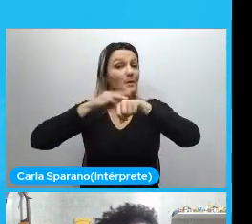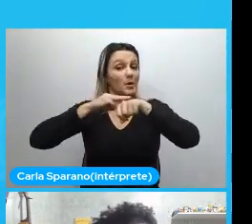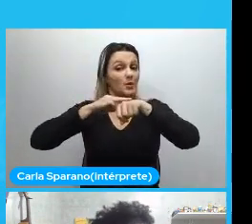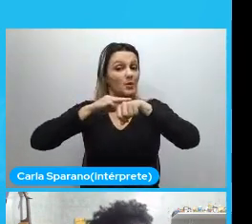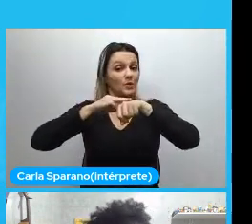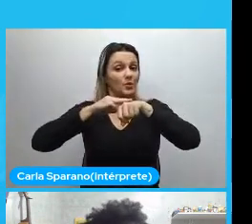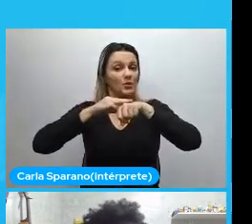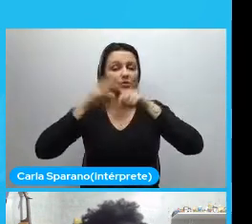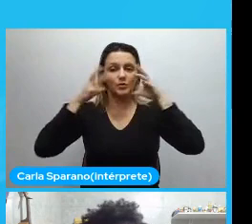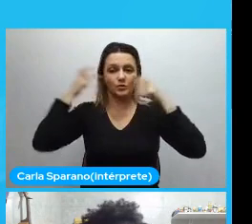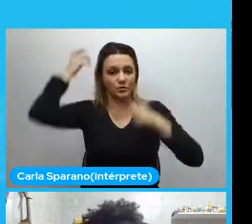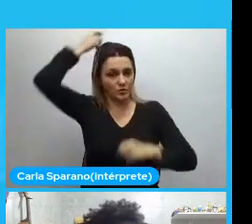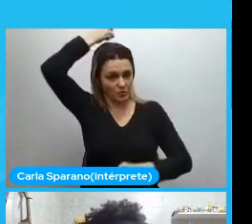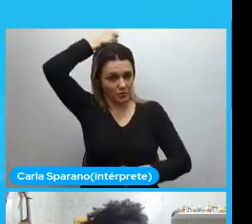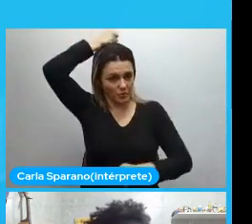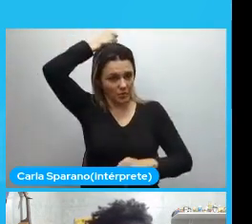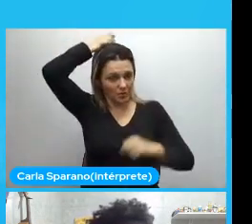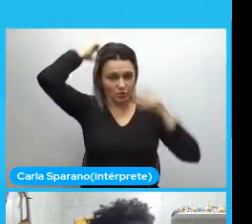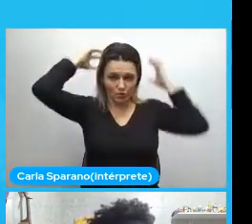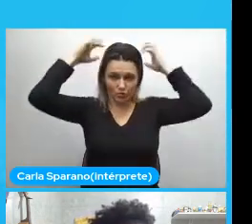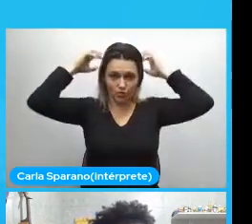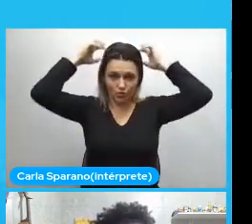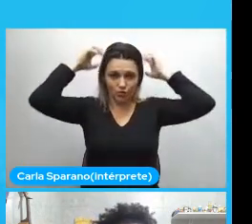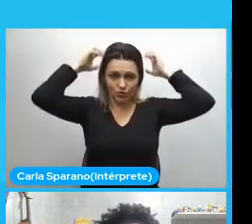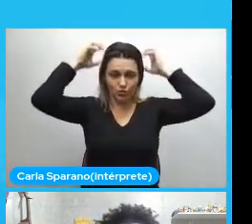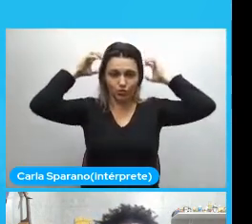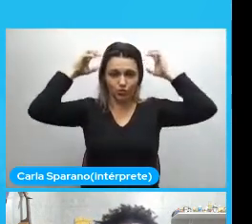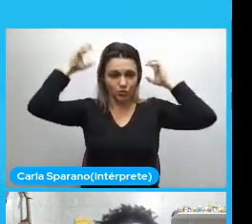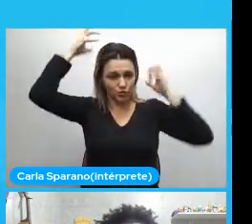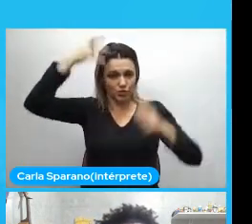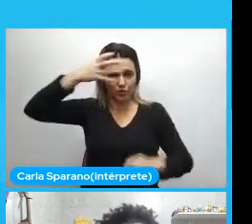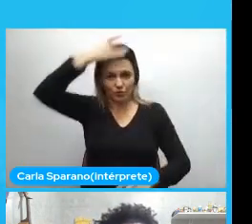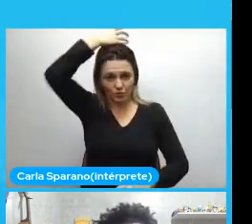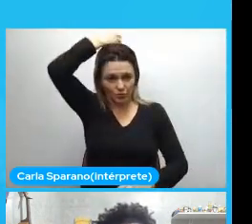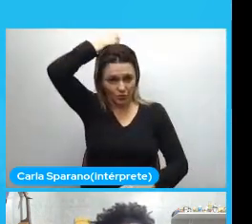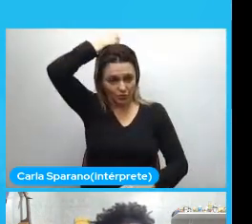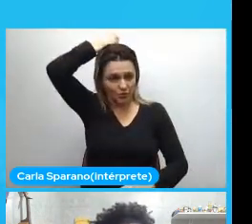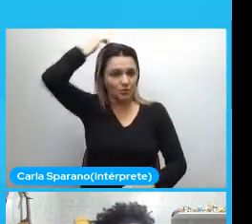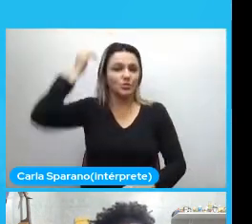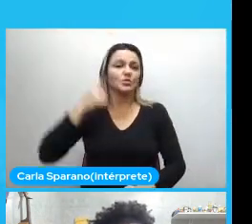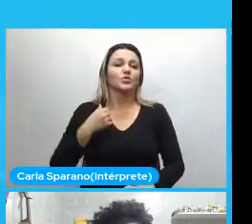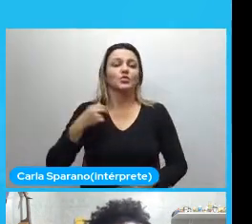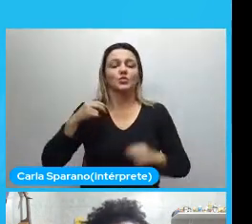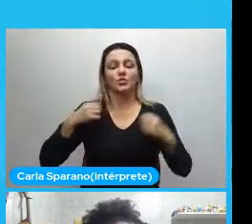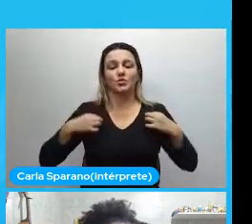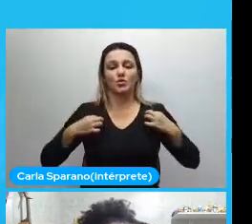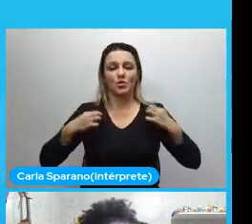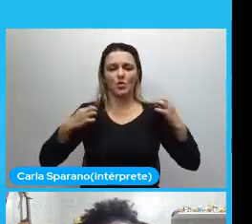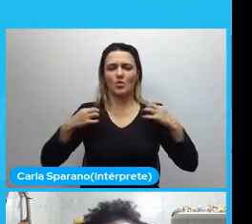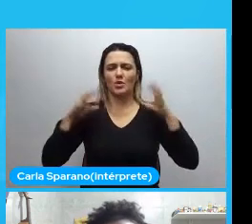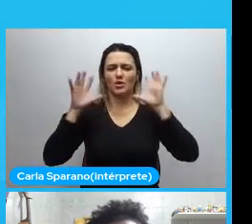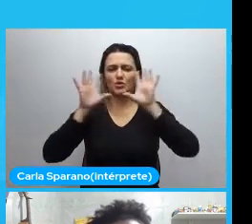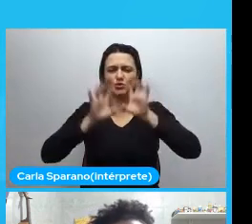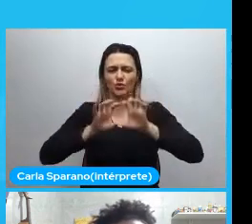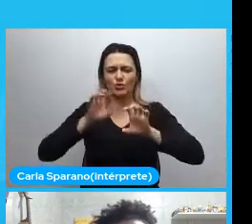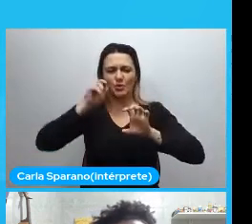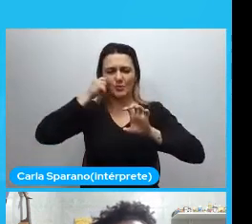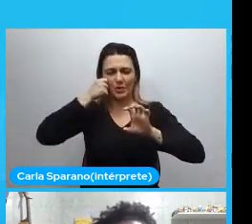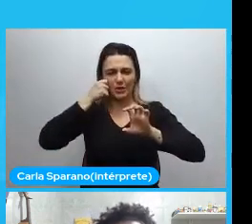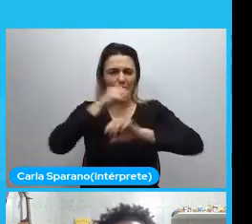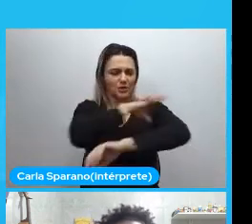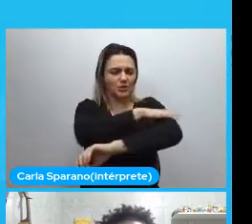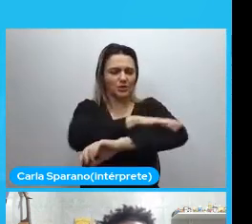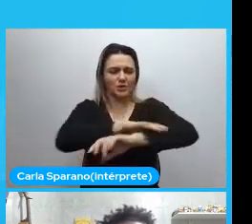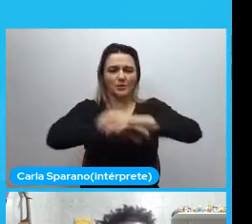Eu estou com o cabelo preso, meu cabelo é crespo, ele está preso para cima. Eu estou usando uma roupa escura, preta, com as mangas